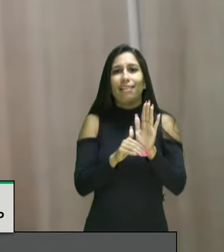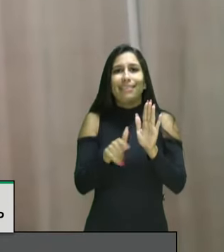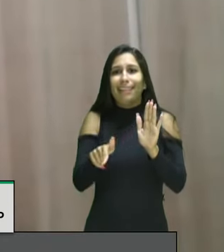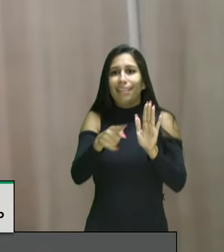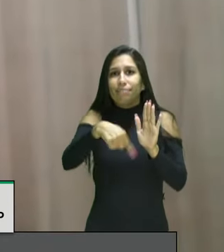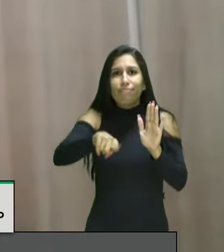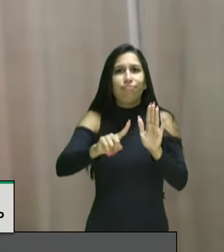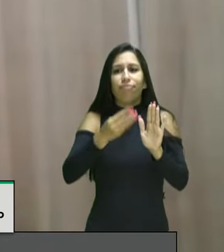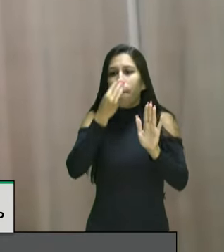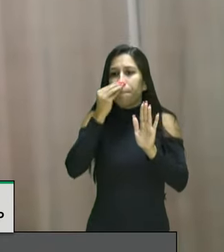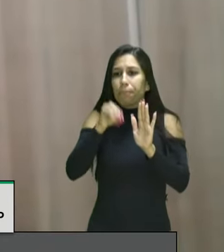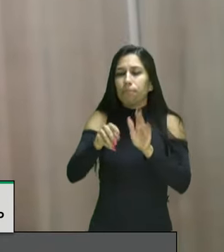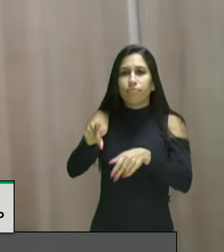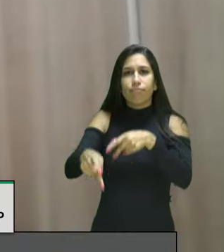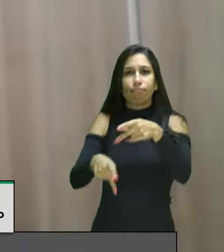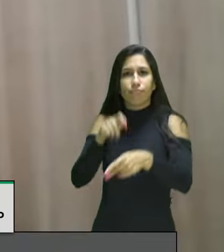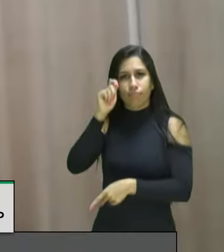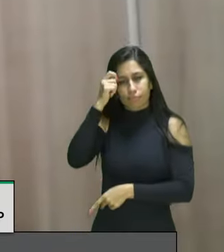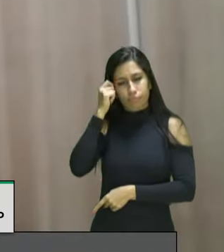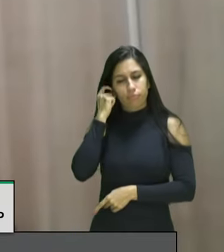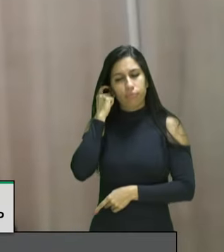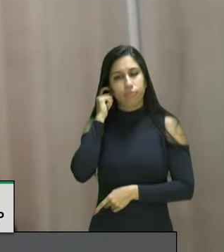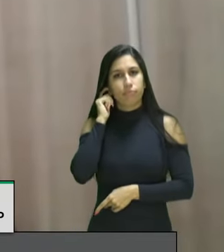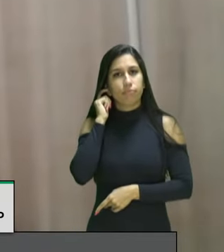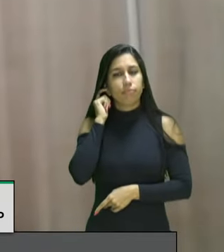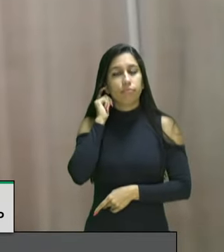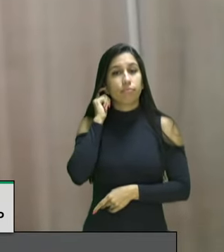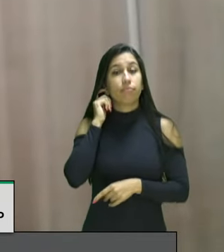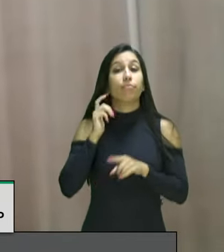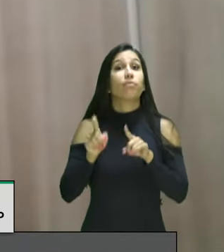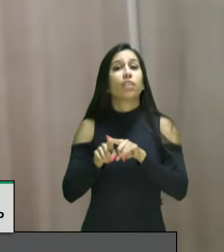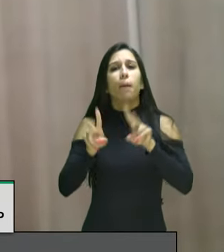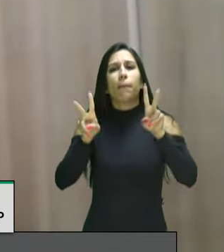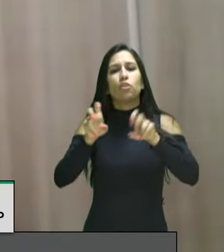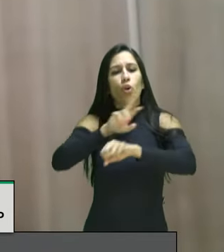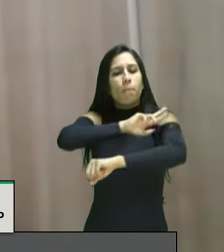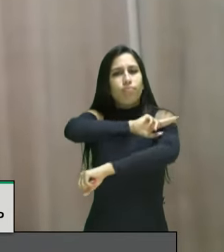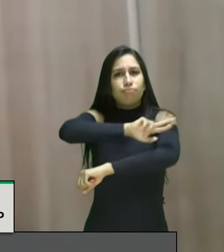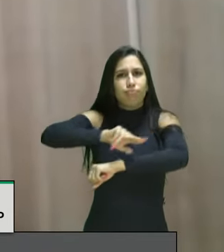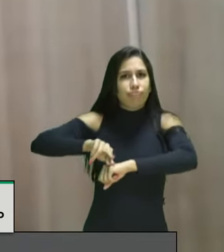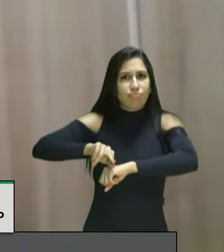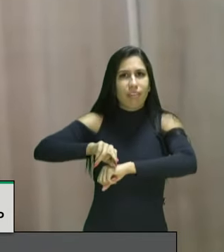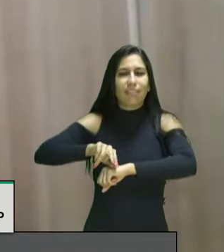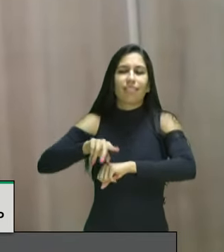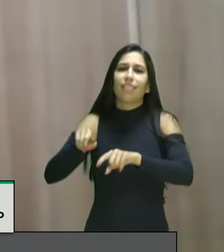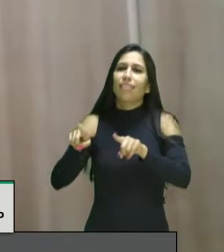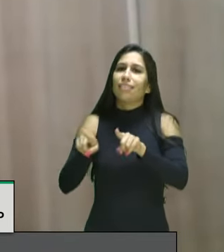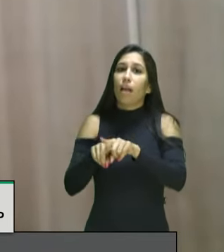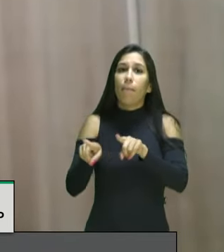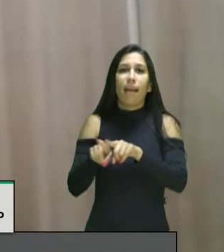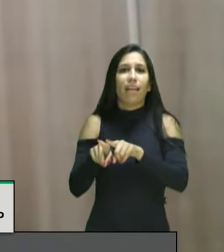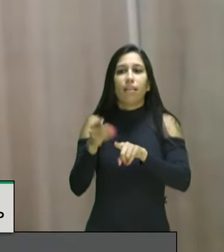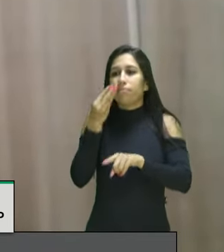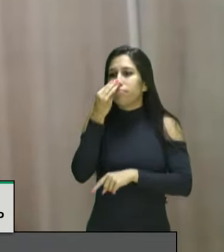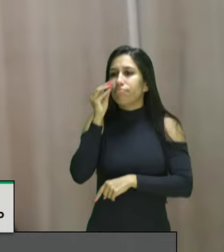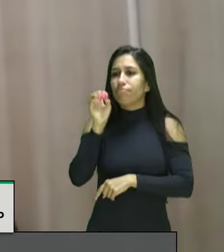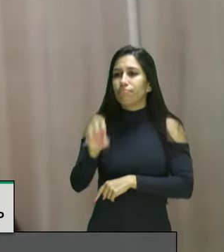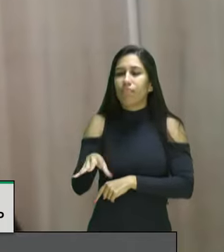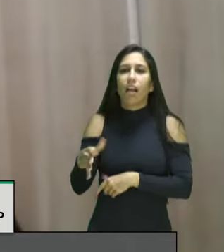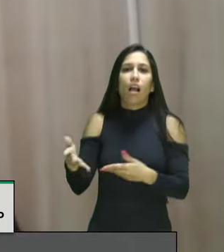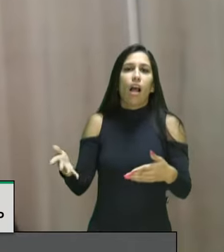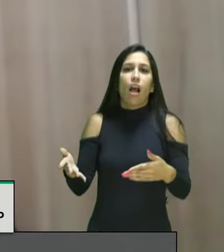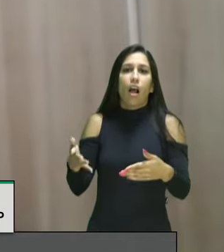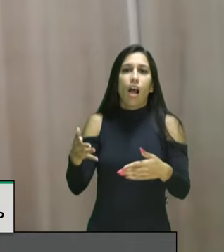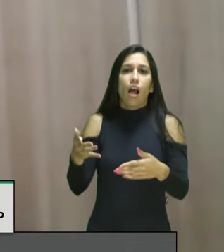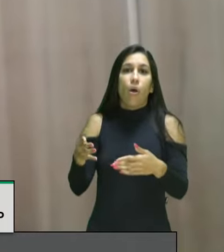violência essa invisibilidade da questão racial ela deságua na negativa de direitos básicos da população negra como saúde